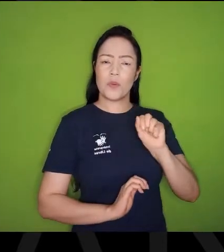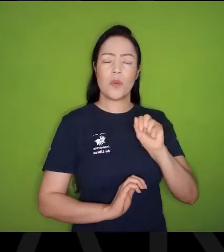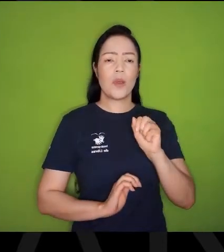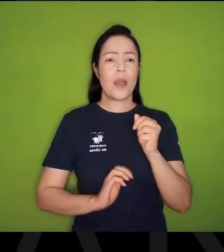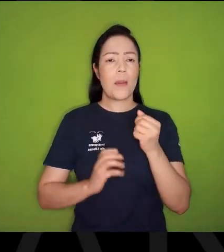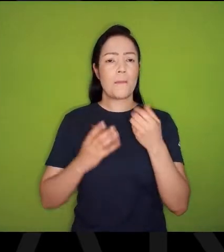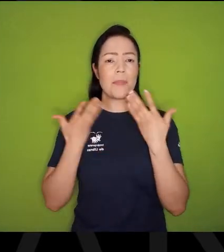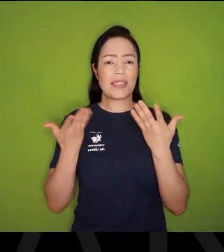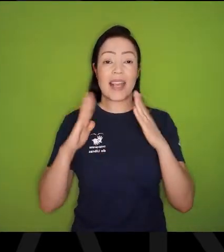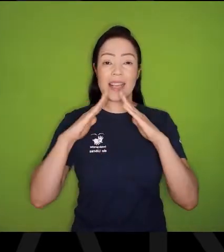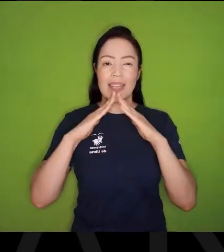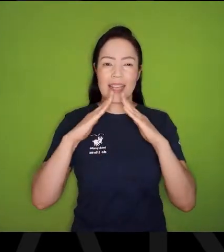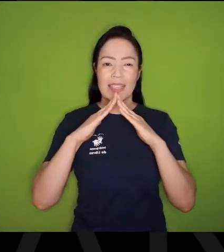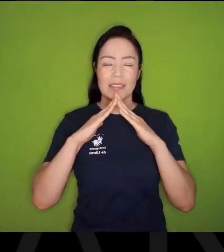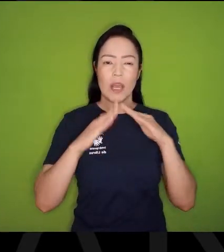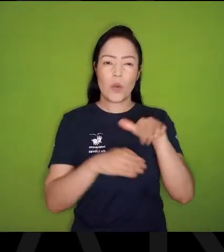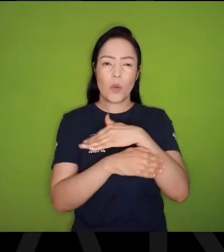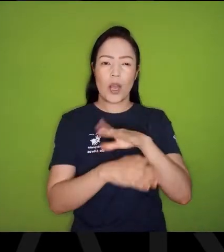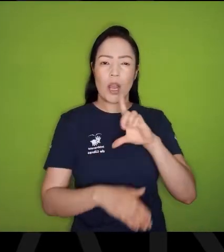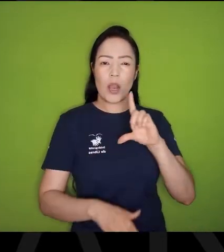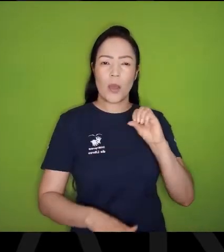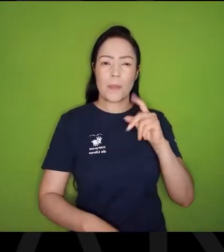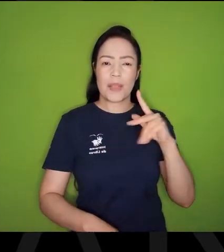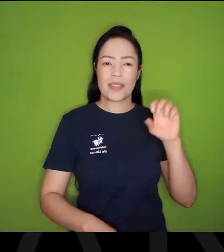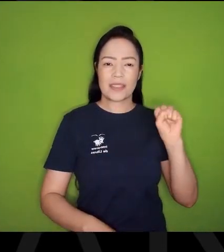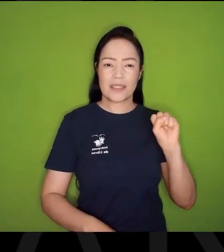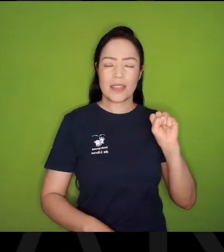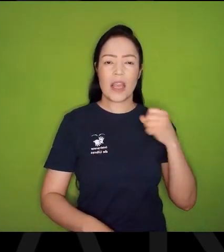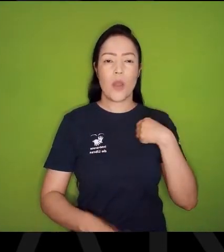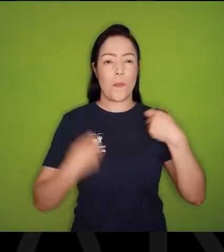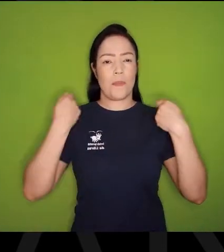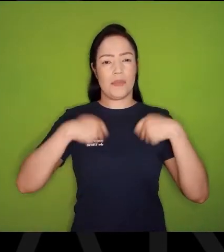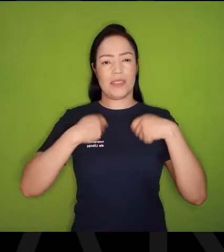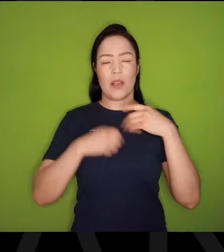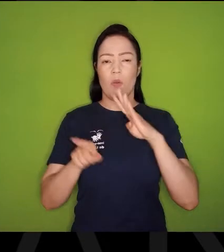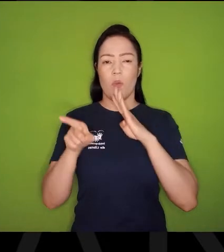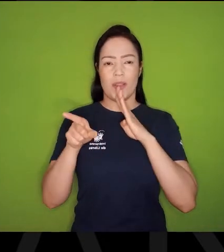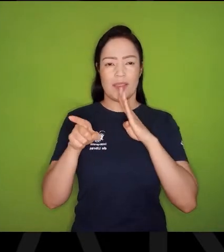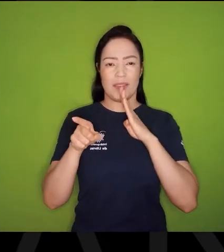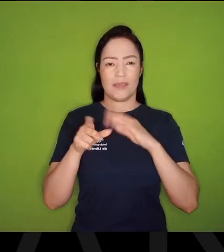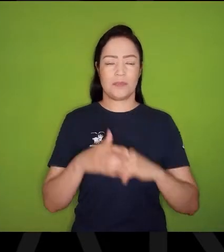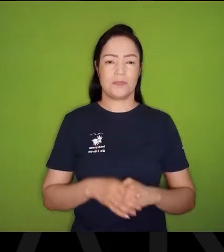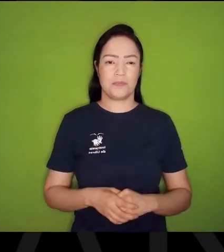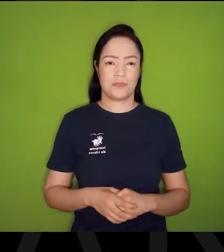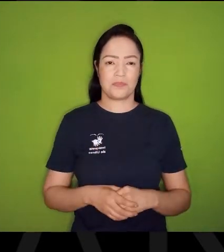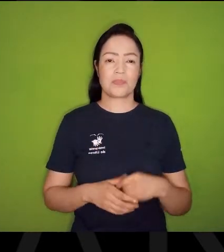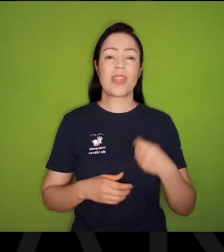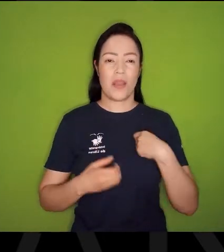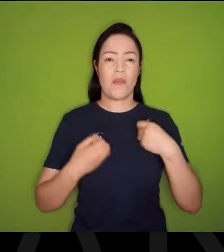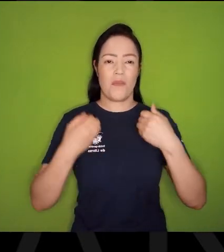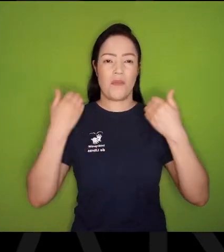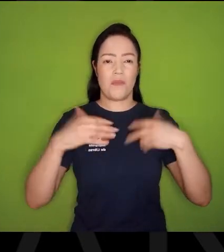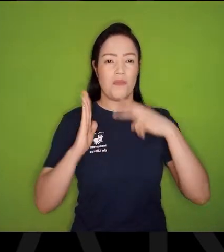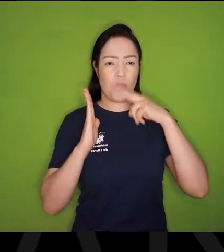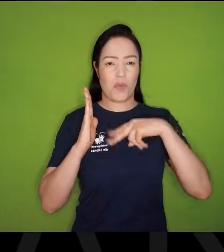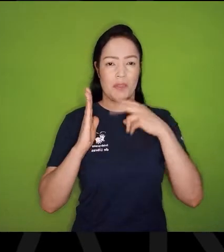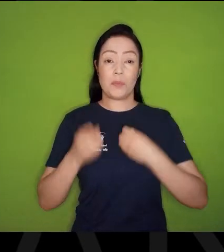na rua Lopes Chaves, eu precisava conhecer. Por causa deste poema aqui, que eu vou ler para você.